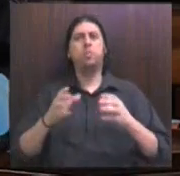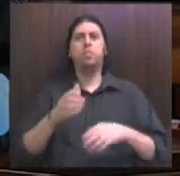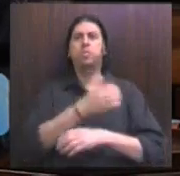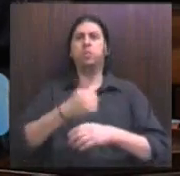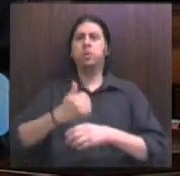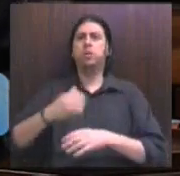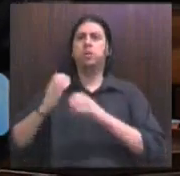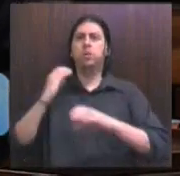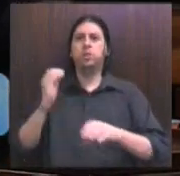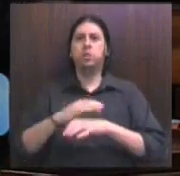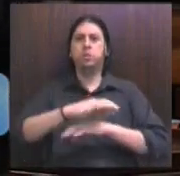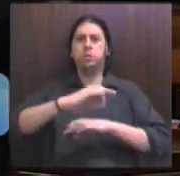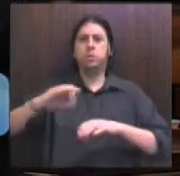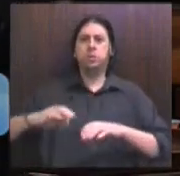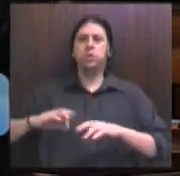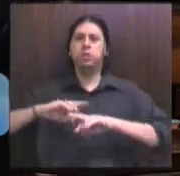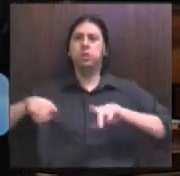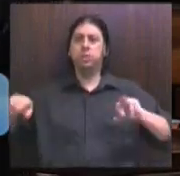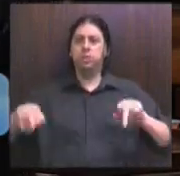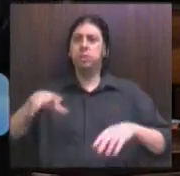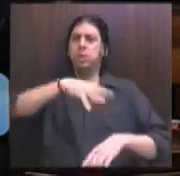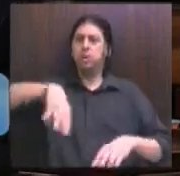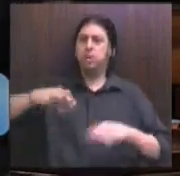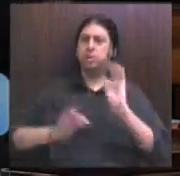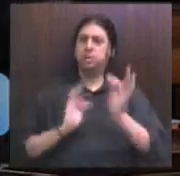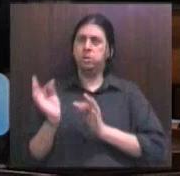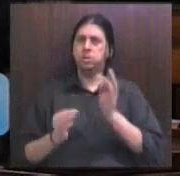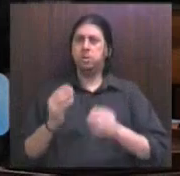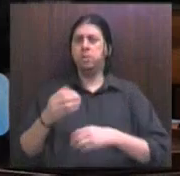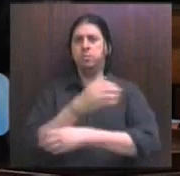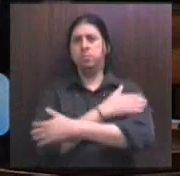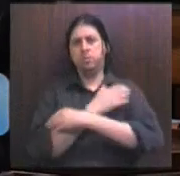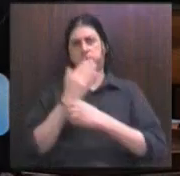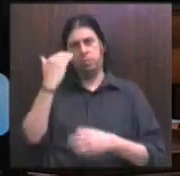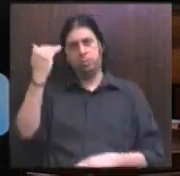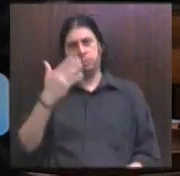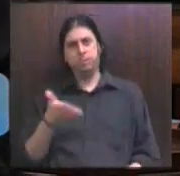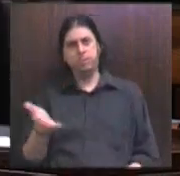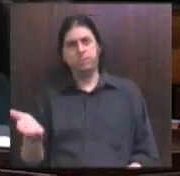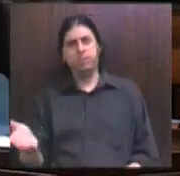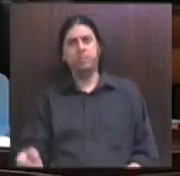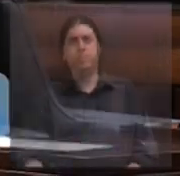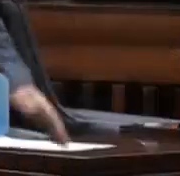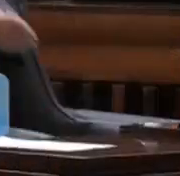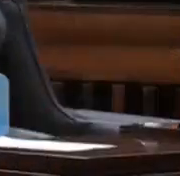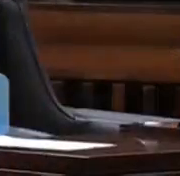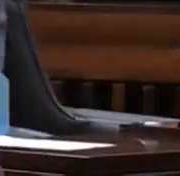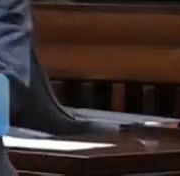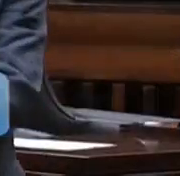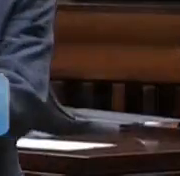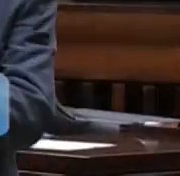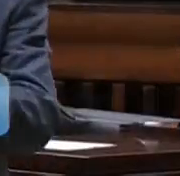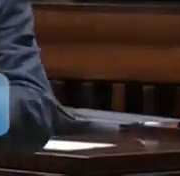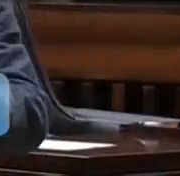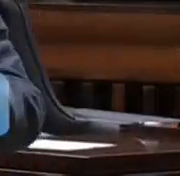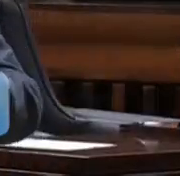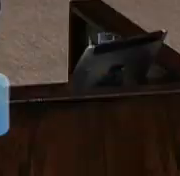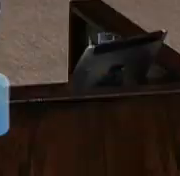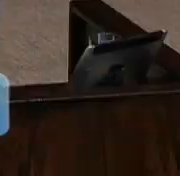engenheiros, arquitetos, enfim, de todos os que são da área tecnológica. Um abraço e sucesso ao Senge. Obrigado.